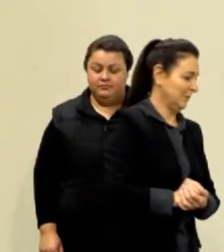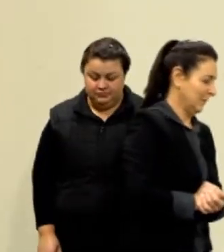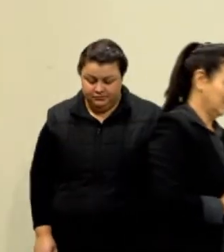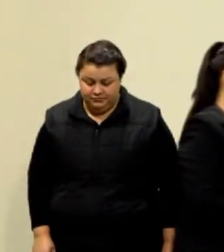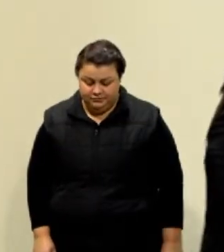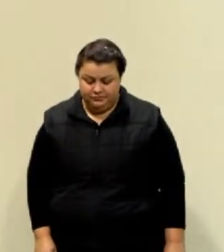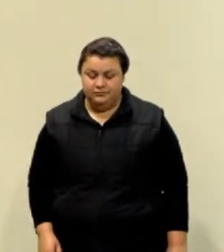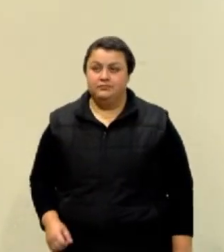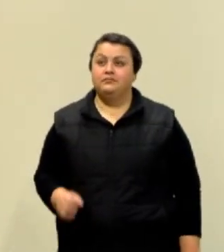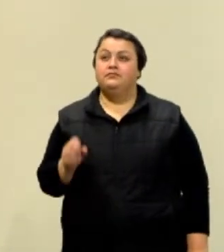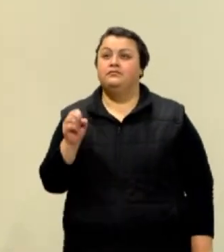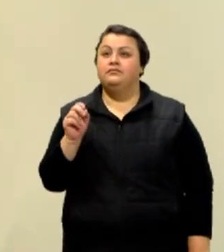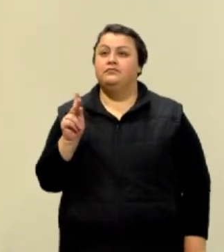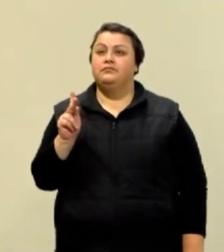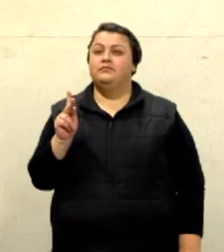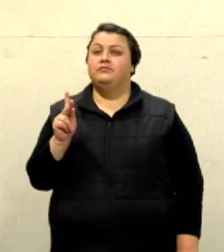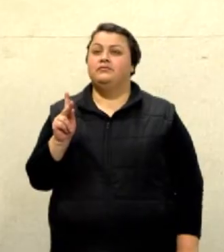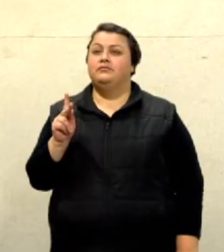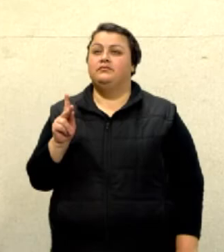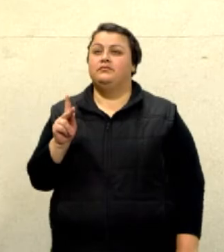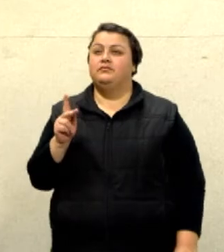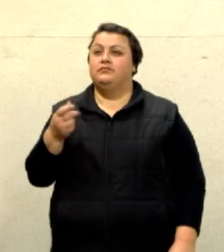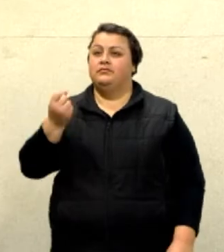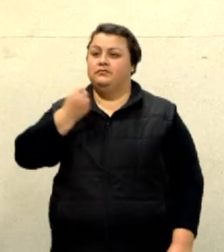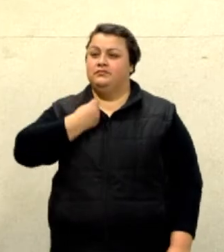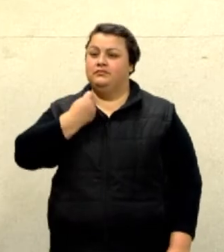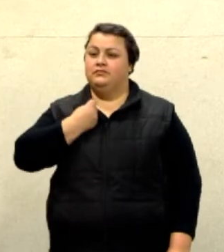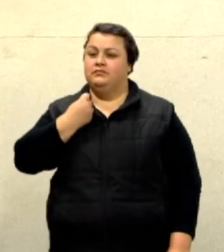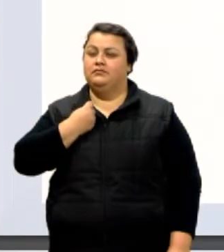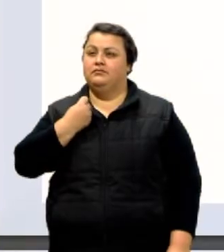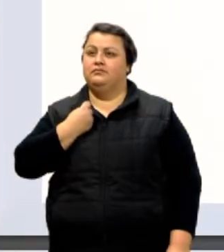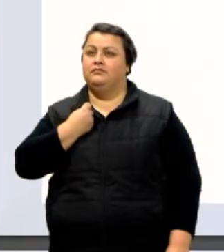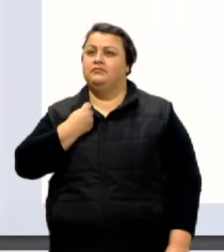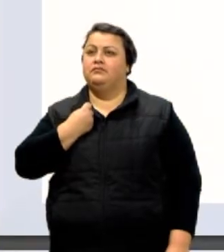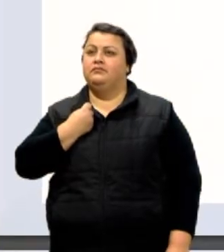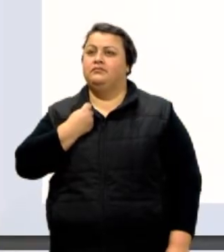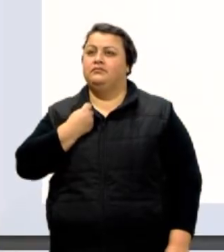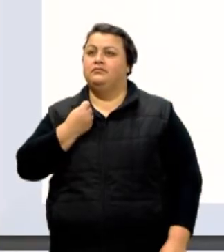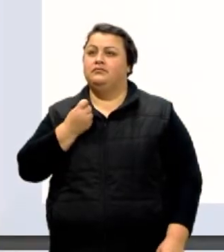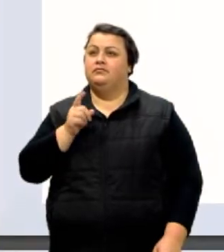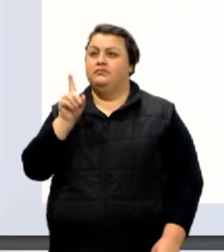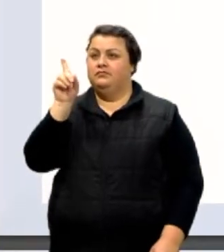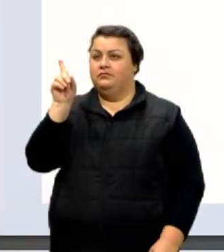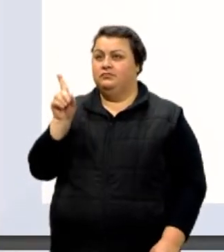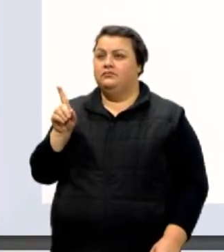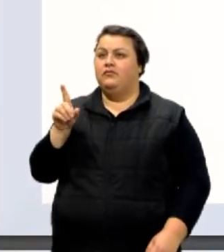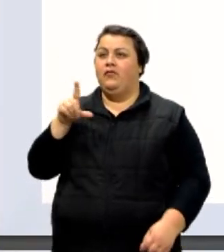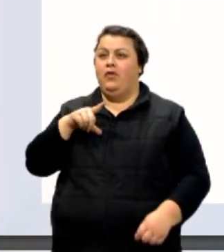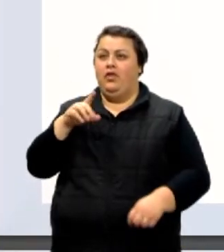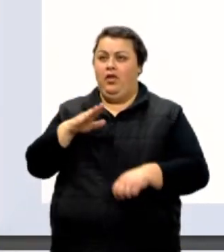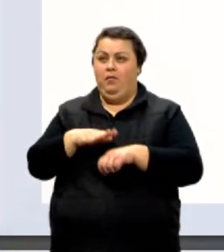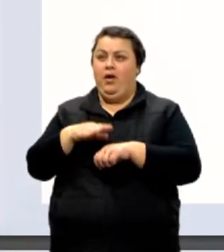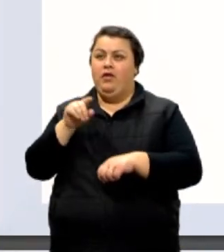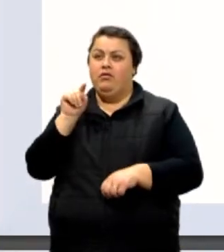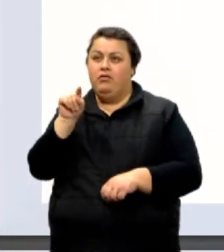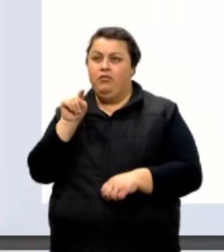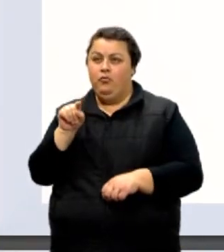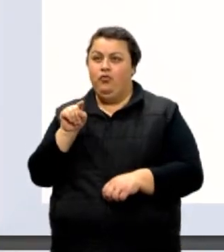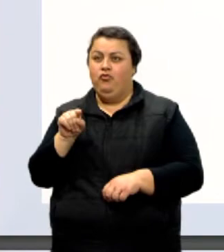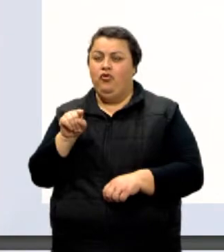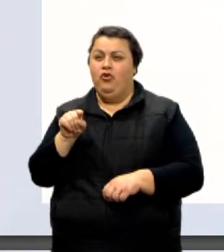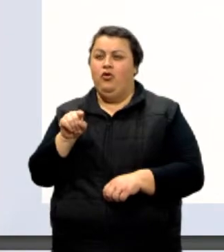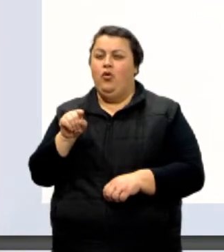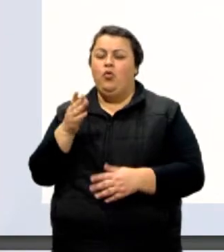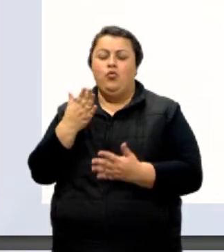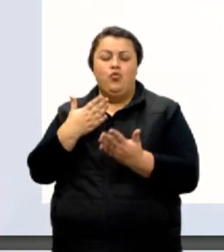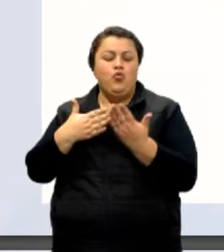Ok? Então, as grandezas derivadas não são só essas, tá pessoal? Três pontinhos ali, todas